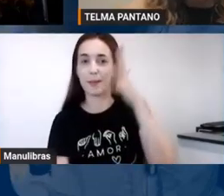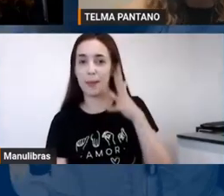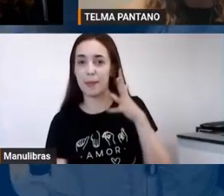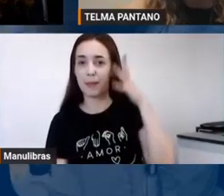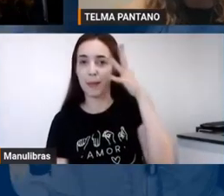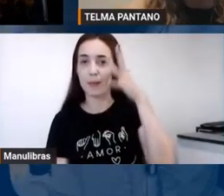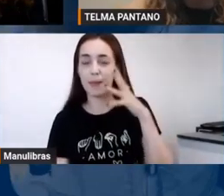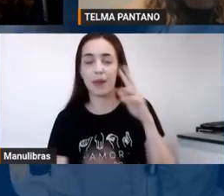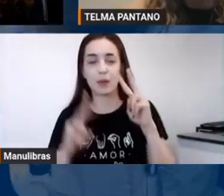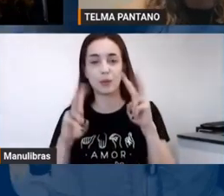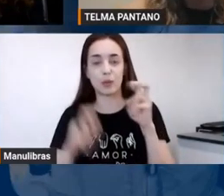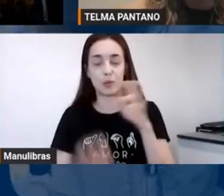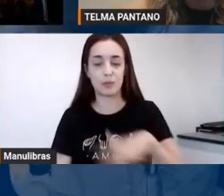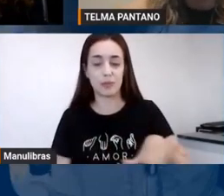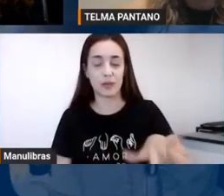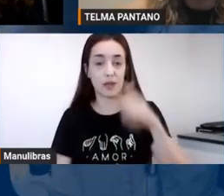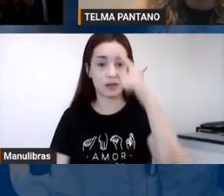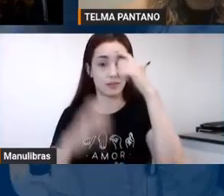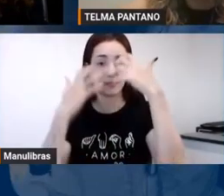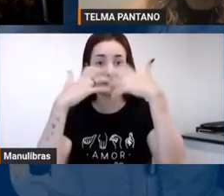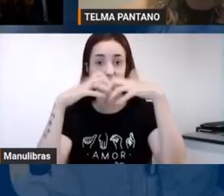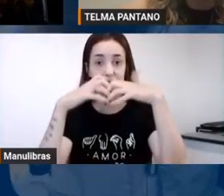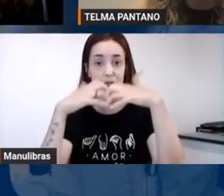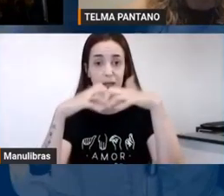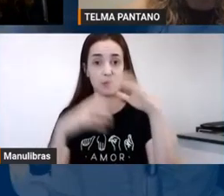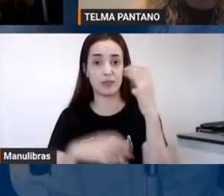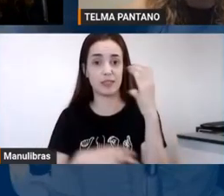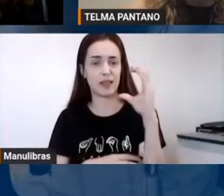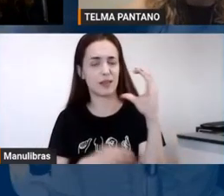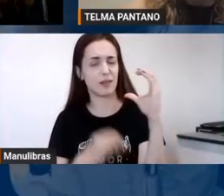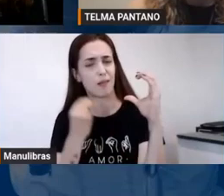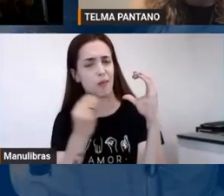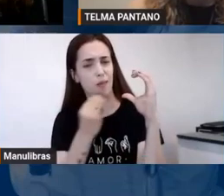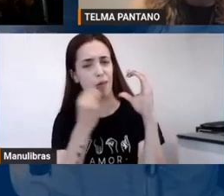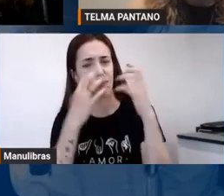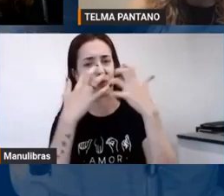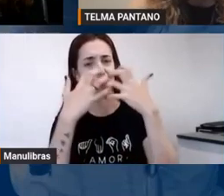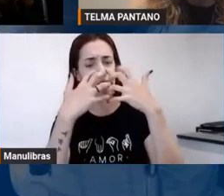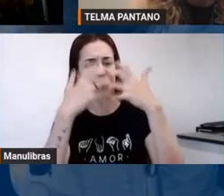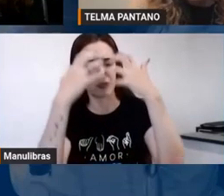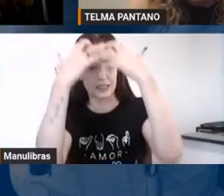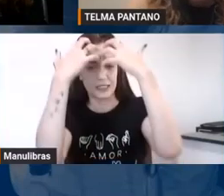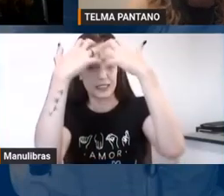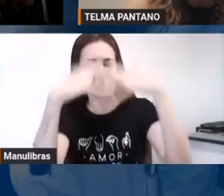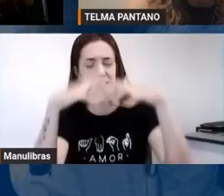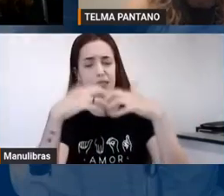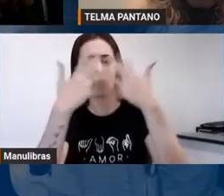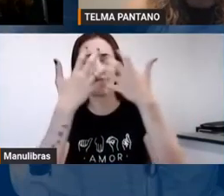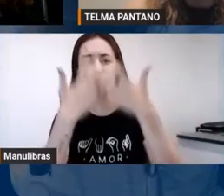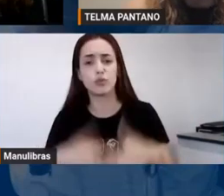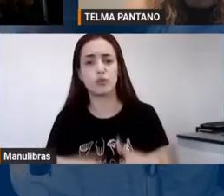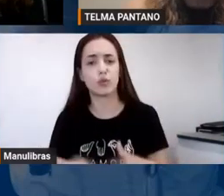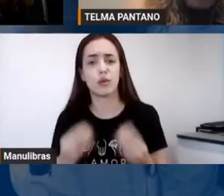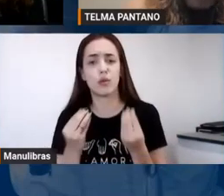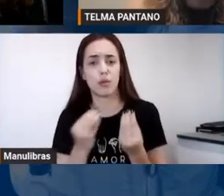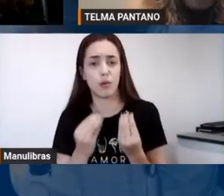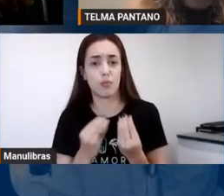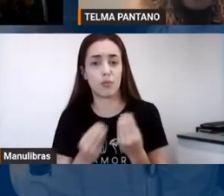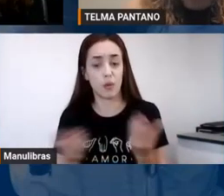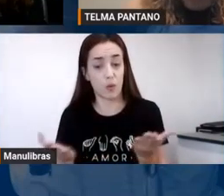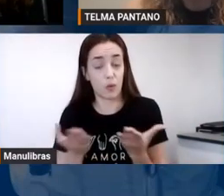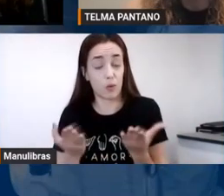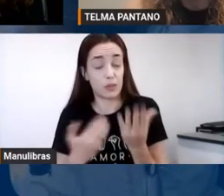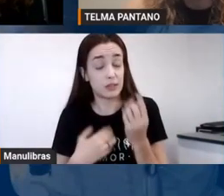neurociência, discutir um pouco sobre funcionamento do cérebro. E é um prazer. Vamos ver se eu consigo